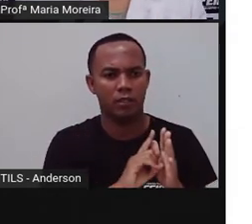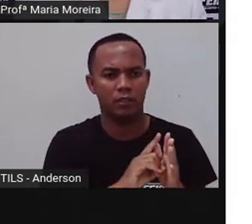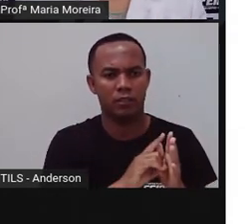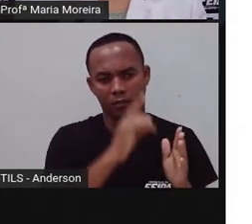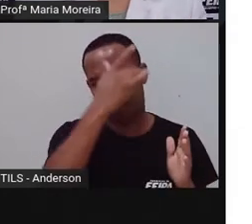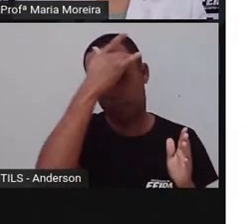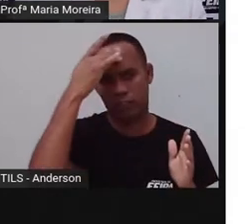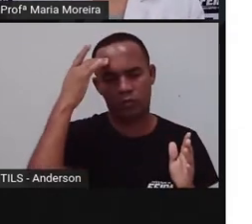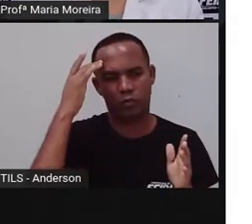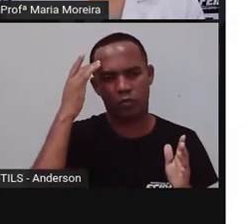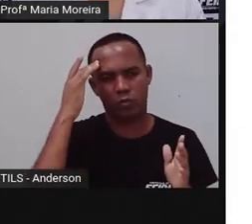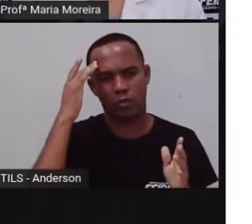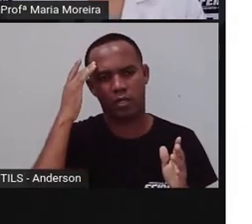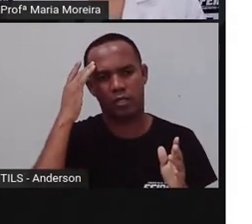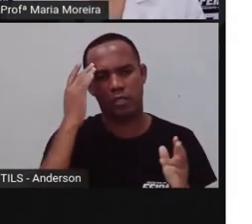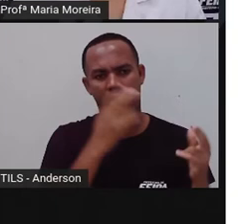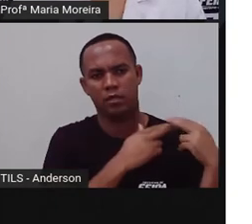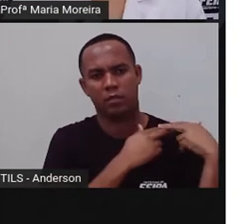administrados, planejados, certo?